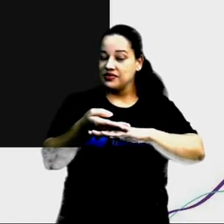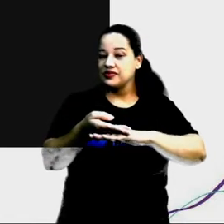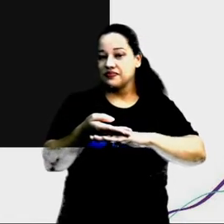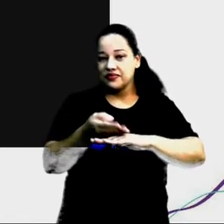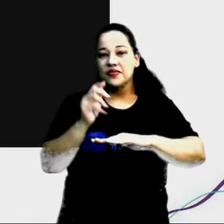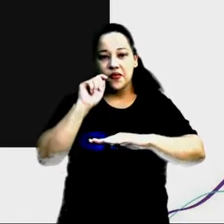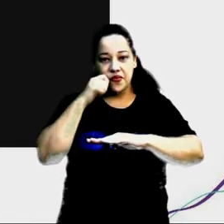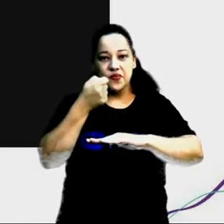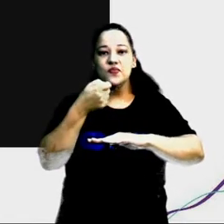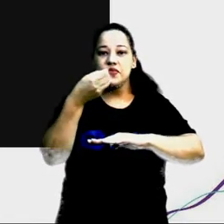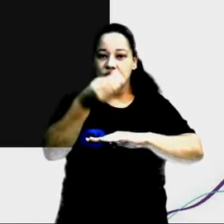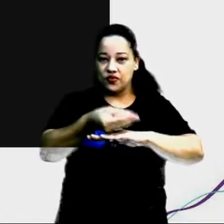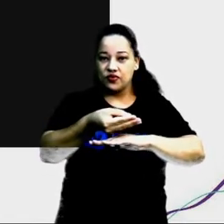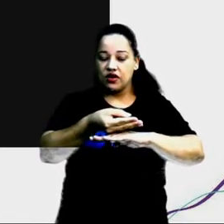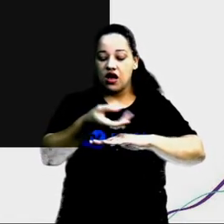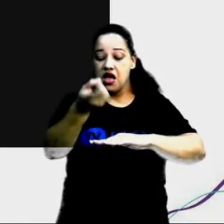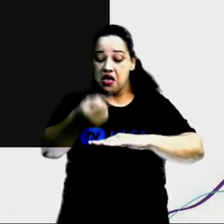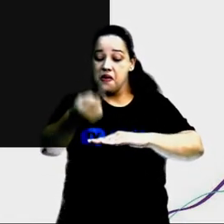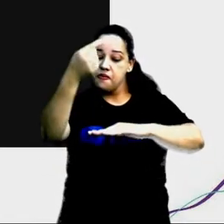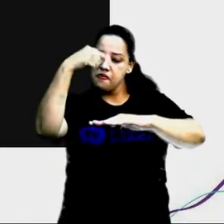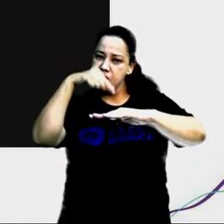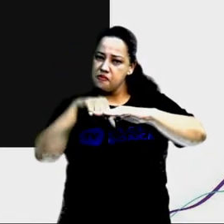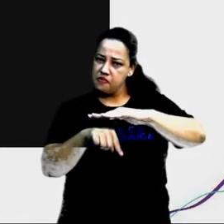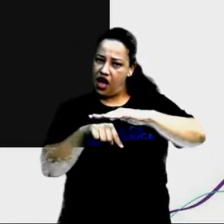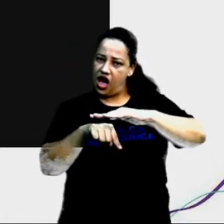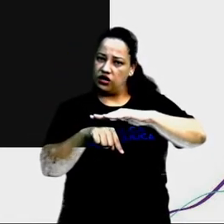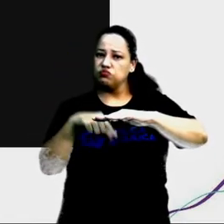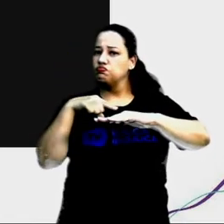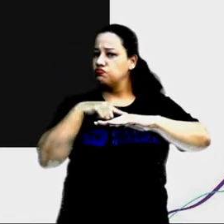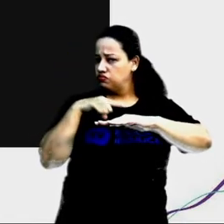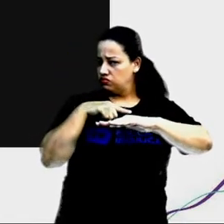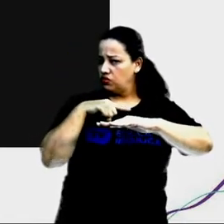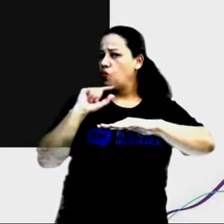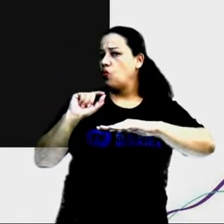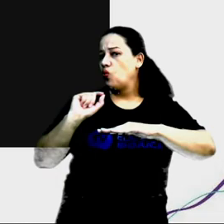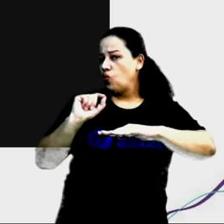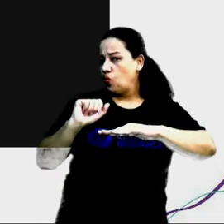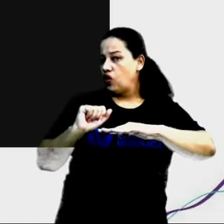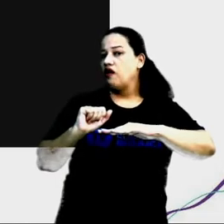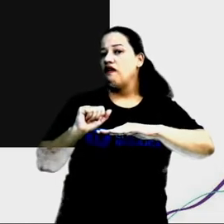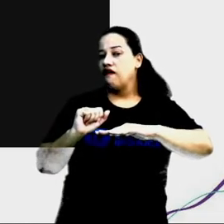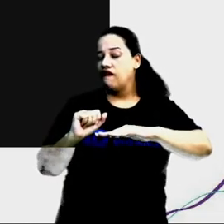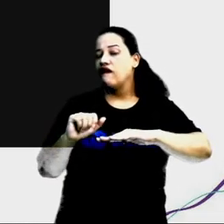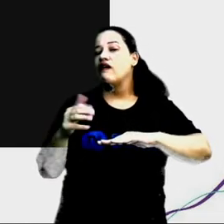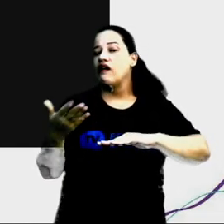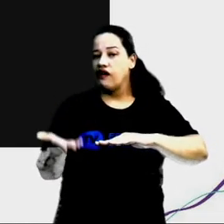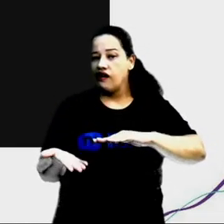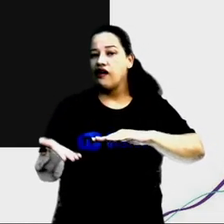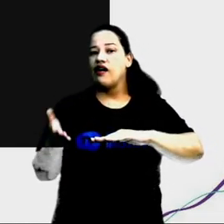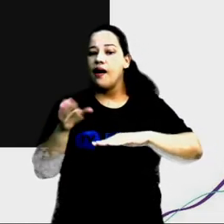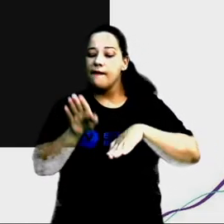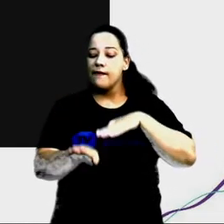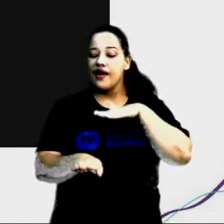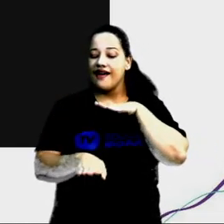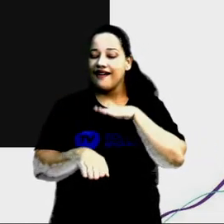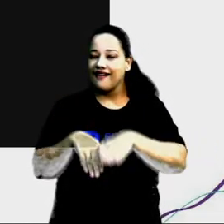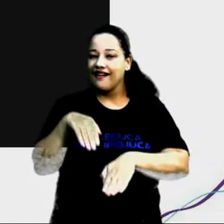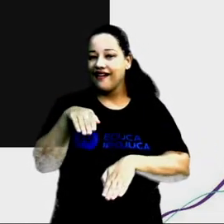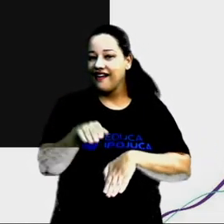alguma coisa embaixo da mesa? Tem sim. São as pegadas.